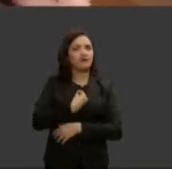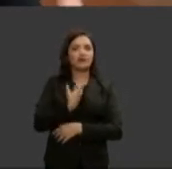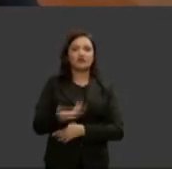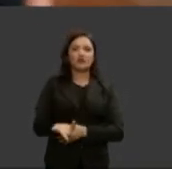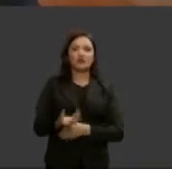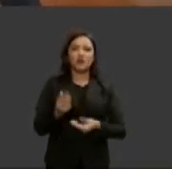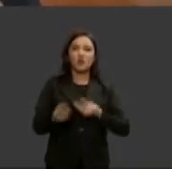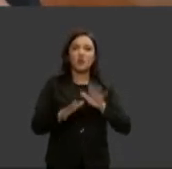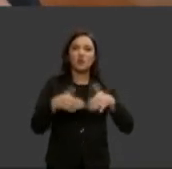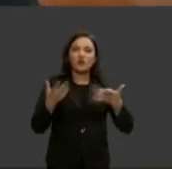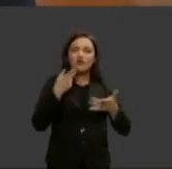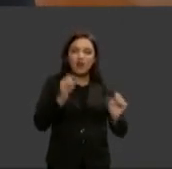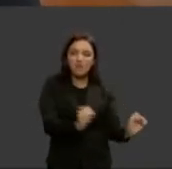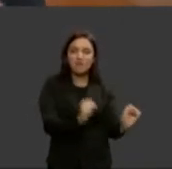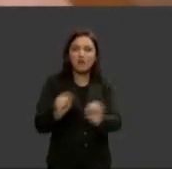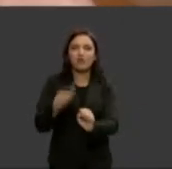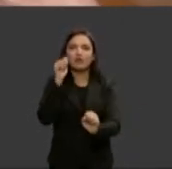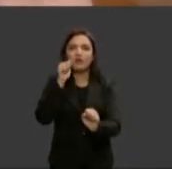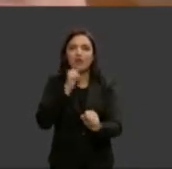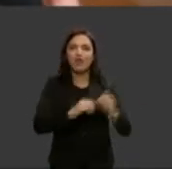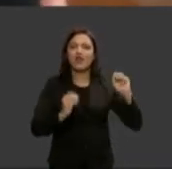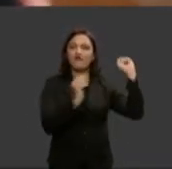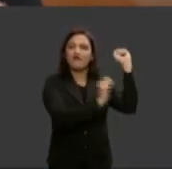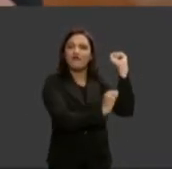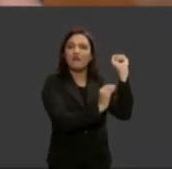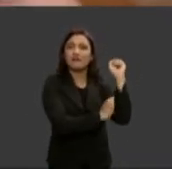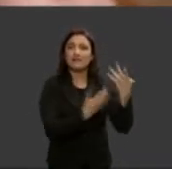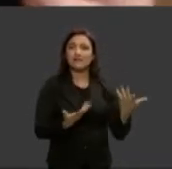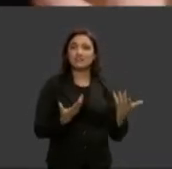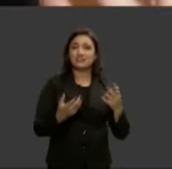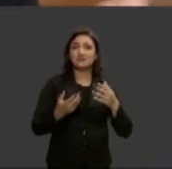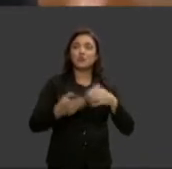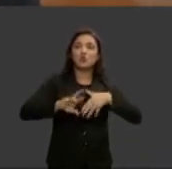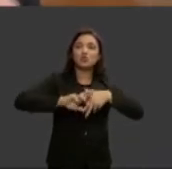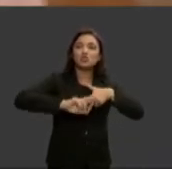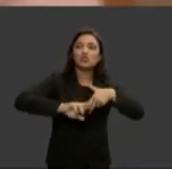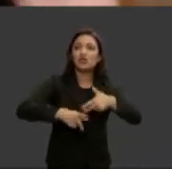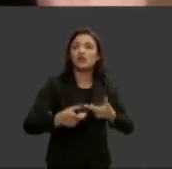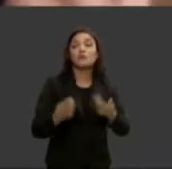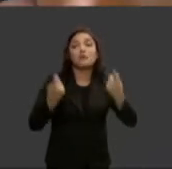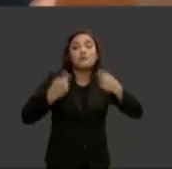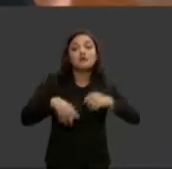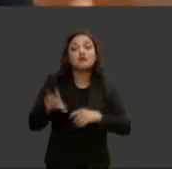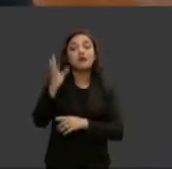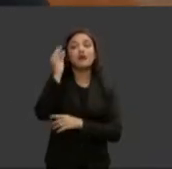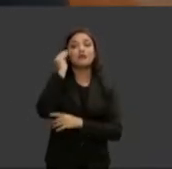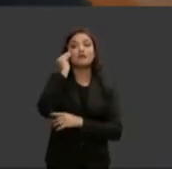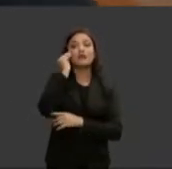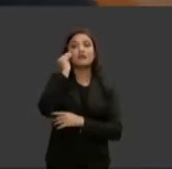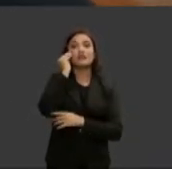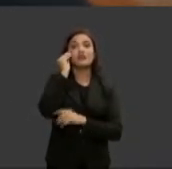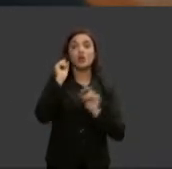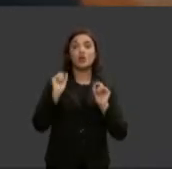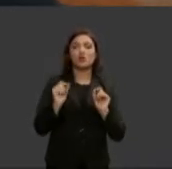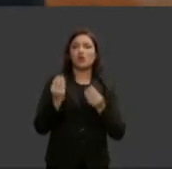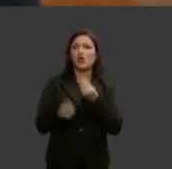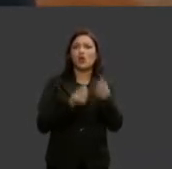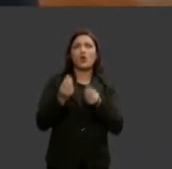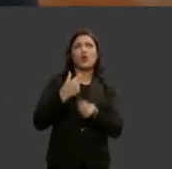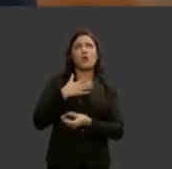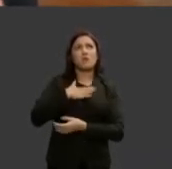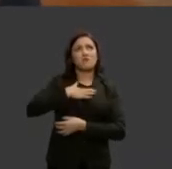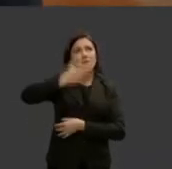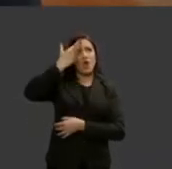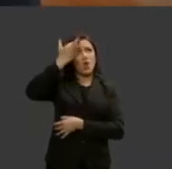fala de empoderamento quando a gente fala exatamente de gênero a gente precisa entender que concepções são essas e a partir do momento que a gente